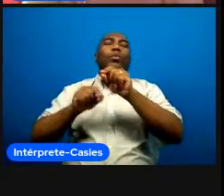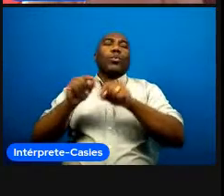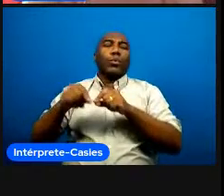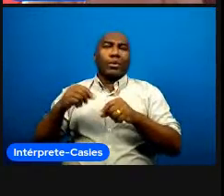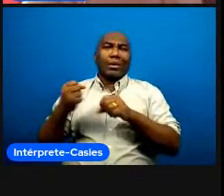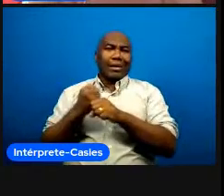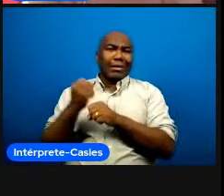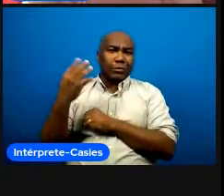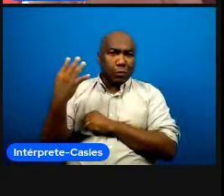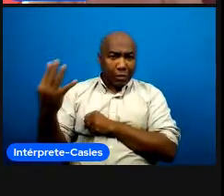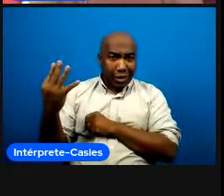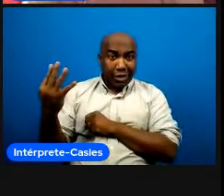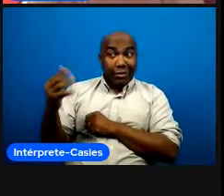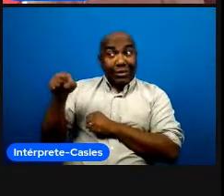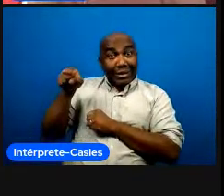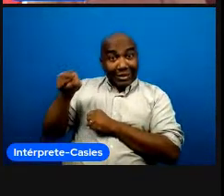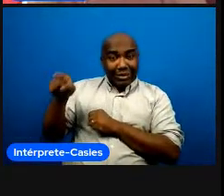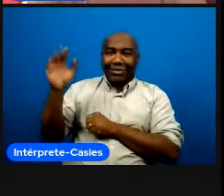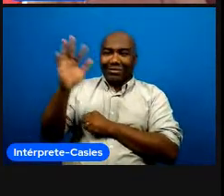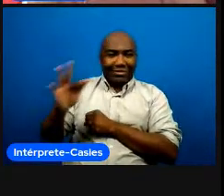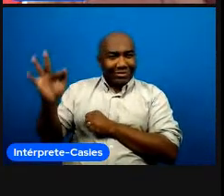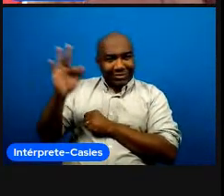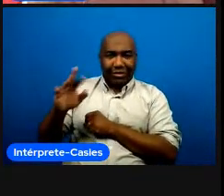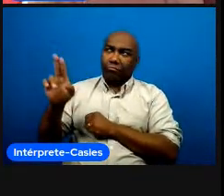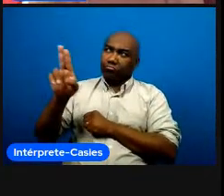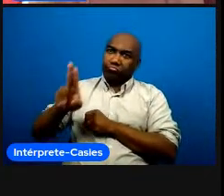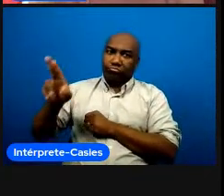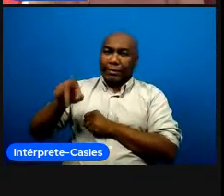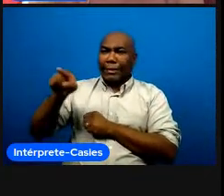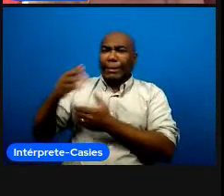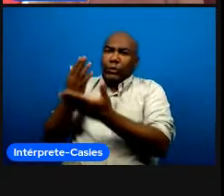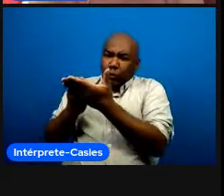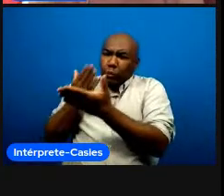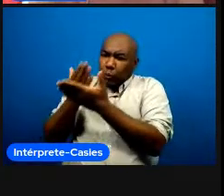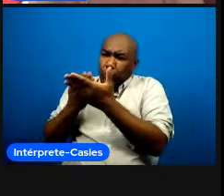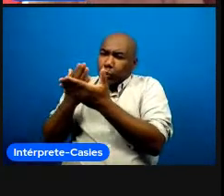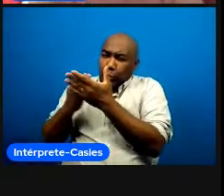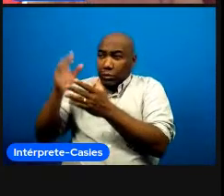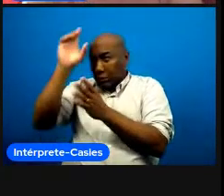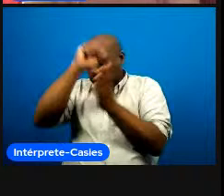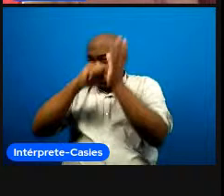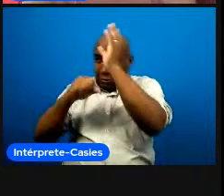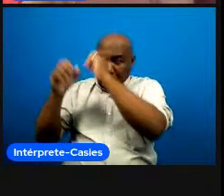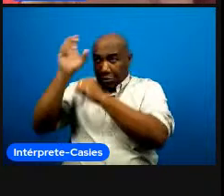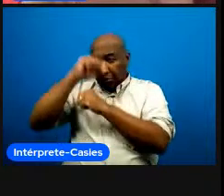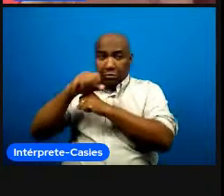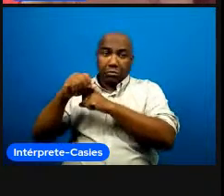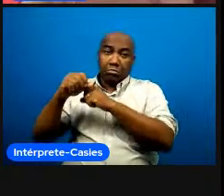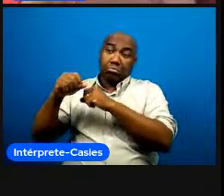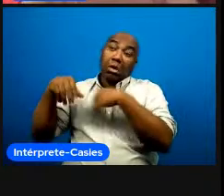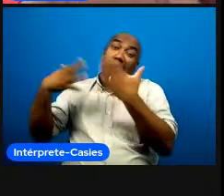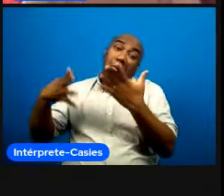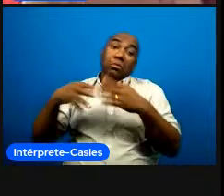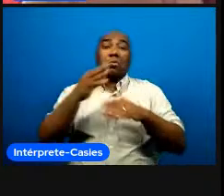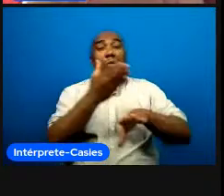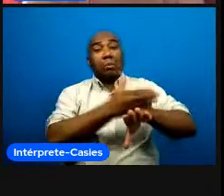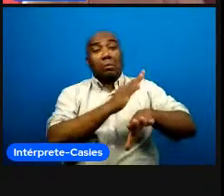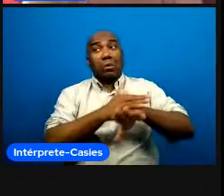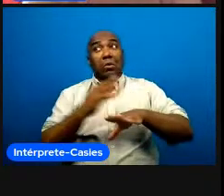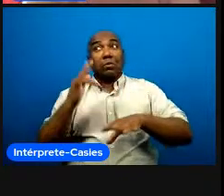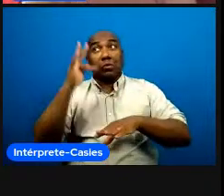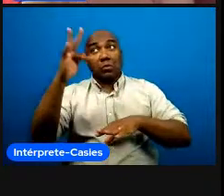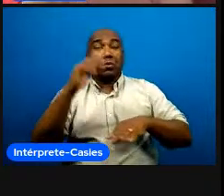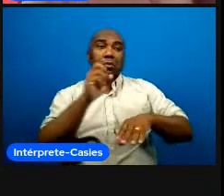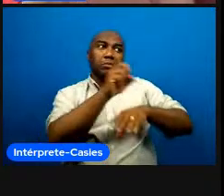para diluir competências profissionais não só de treinadores e treinadoras mas também de pessoas que vão trabalhar na área fitness de